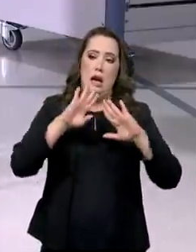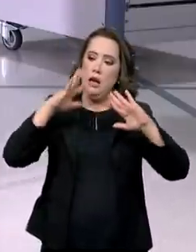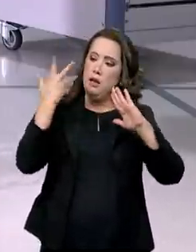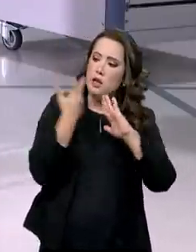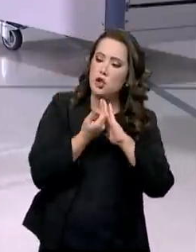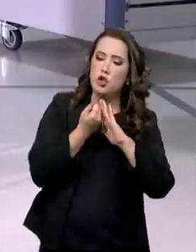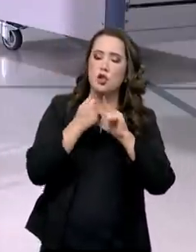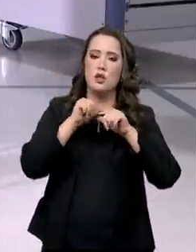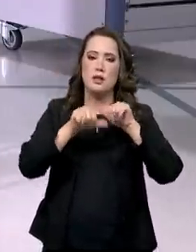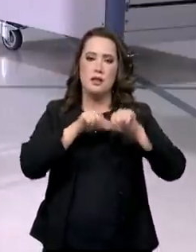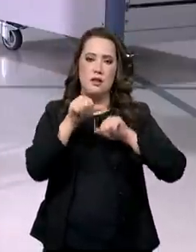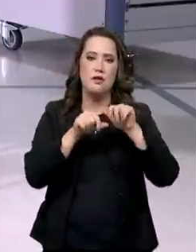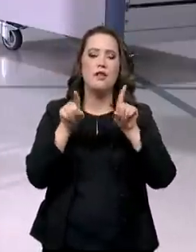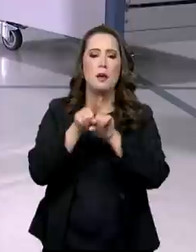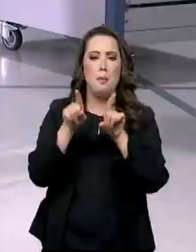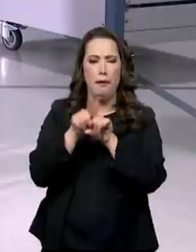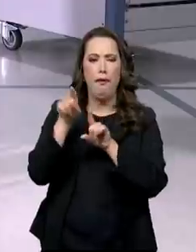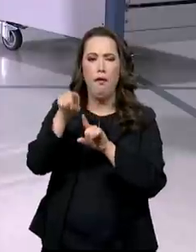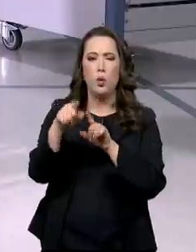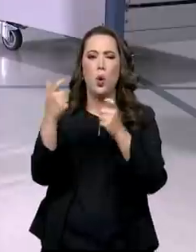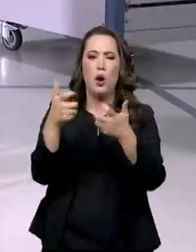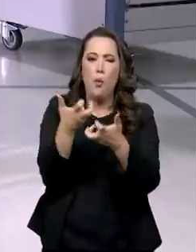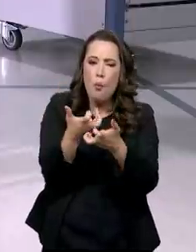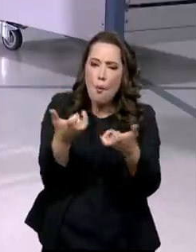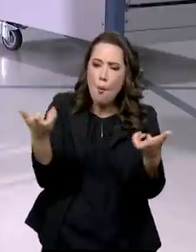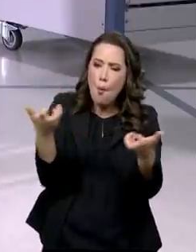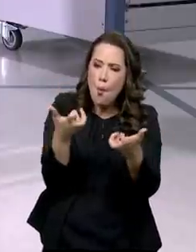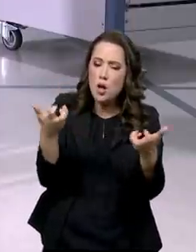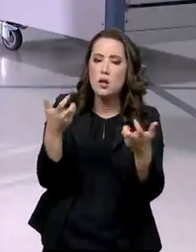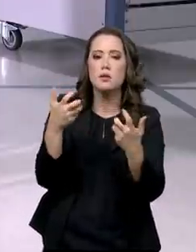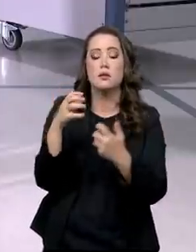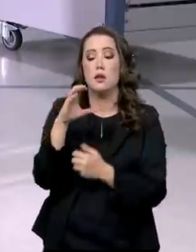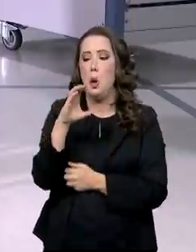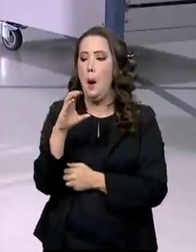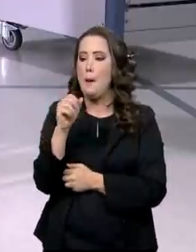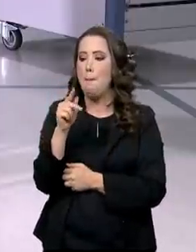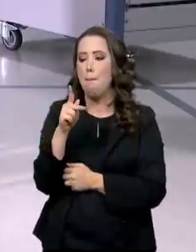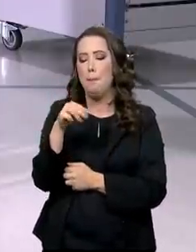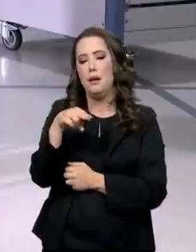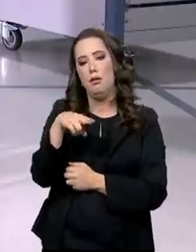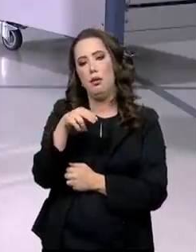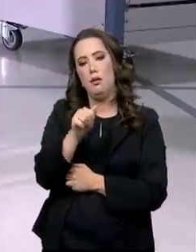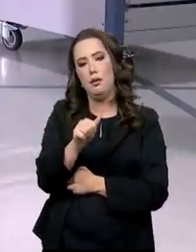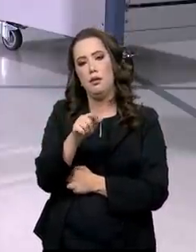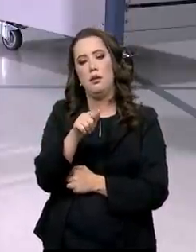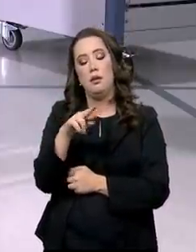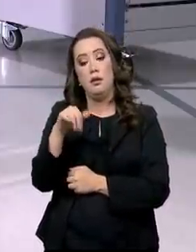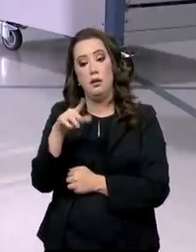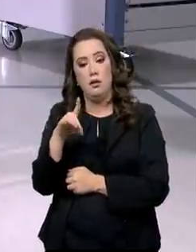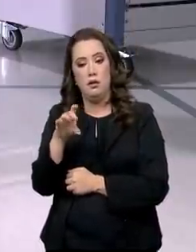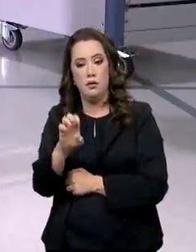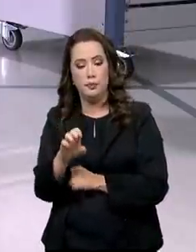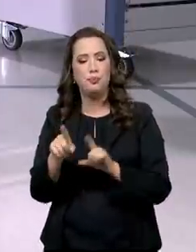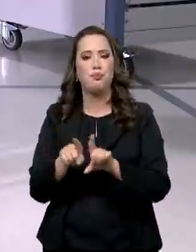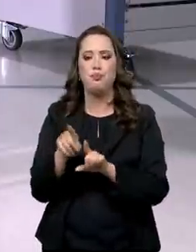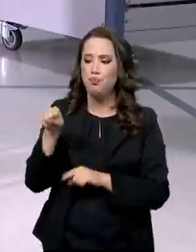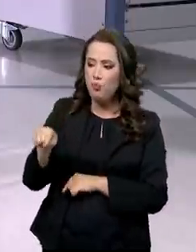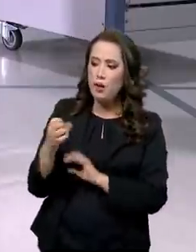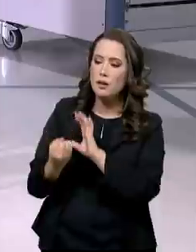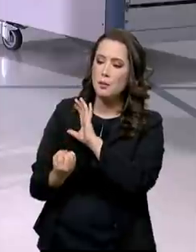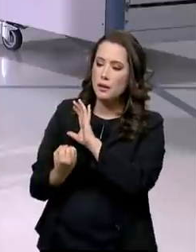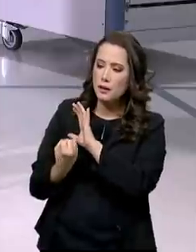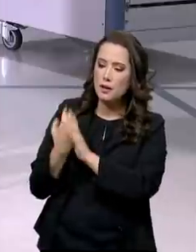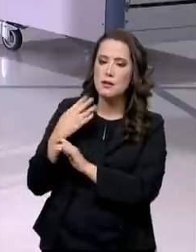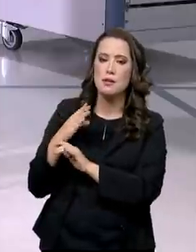Campina Grande, também que já está a caminho. O funcionamento do Centro de Tecnologia para Pessoas com Deficiência e